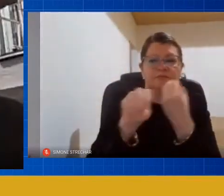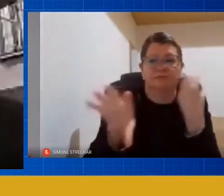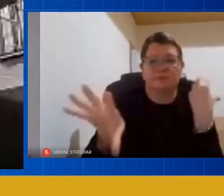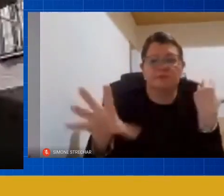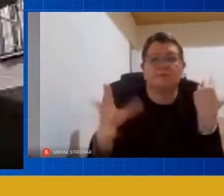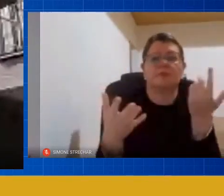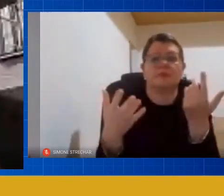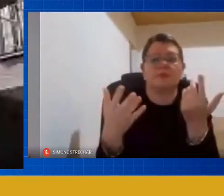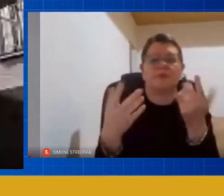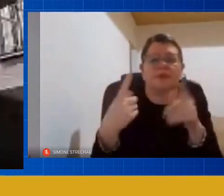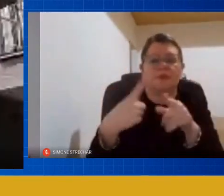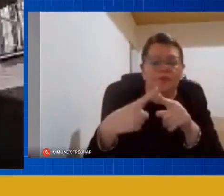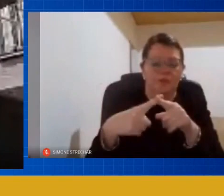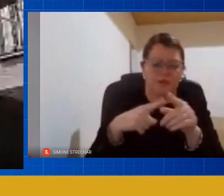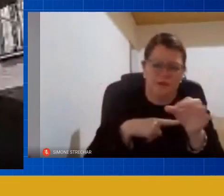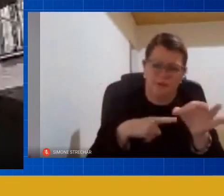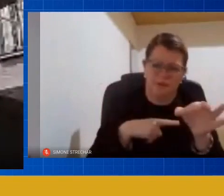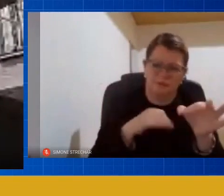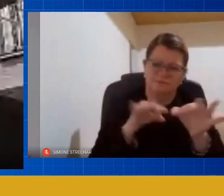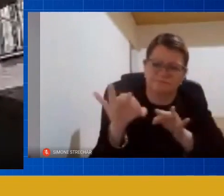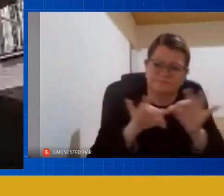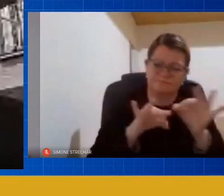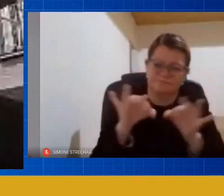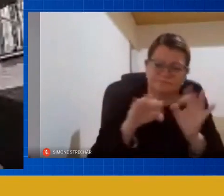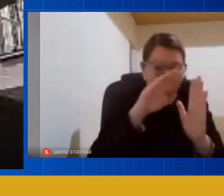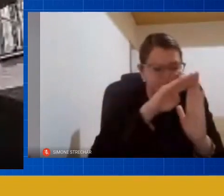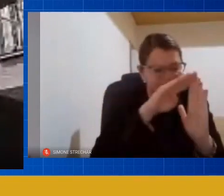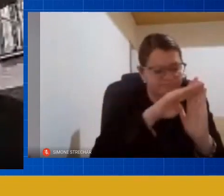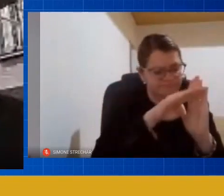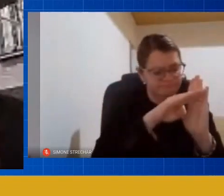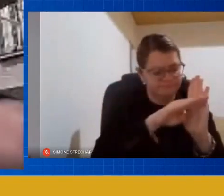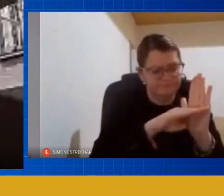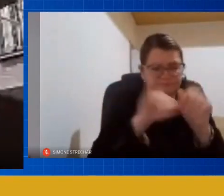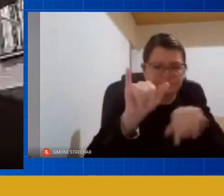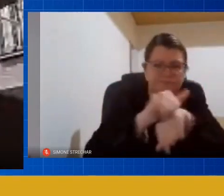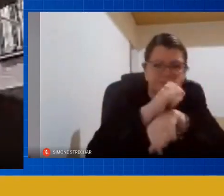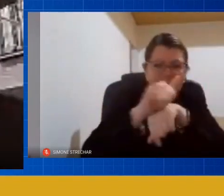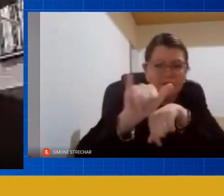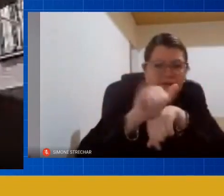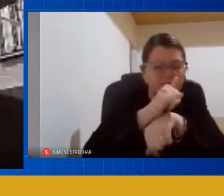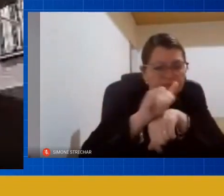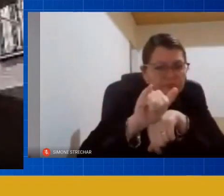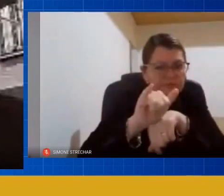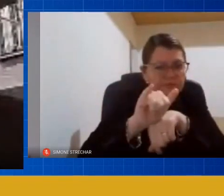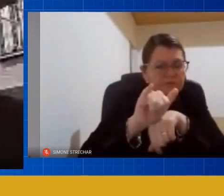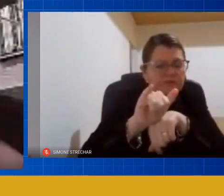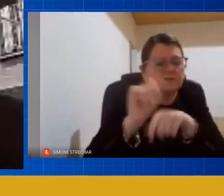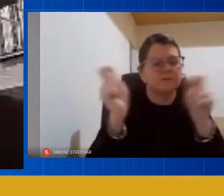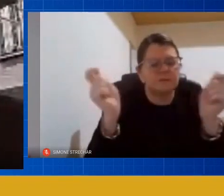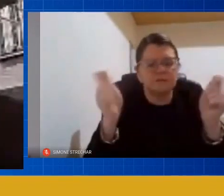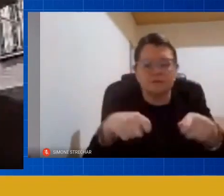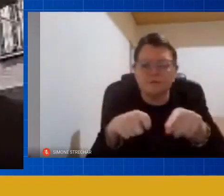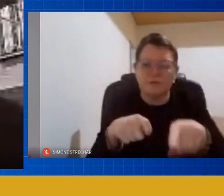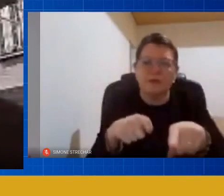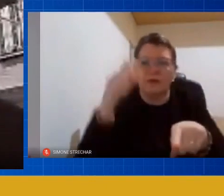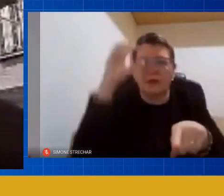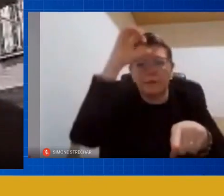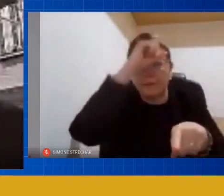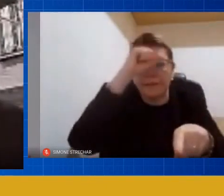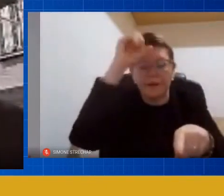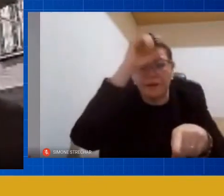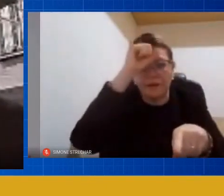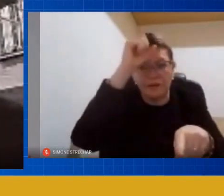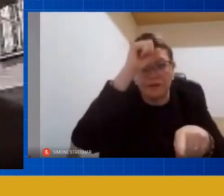e você tem que criar meios para que seja oferecido o saber e você consiga